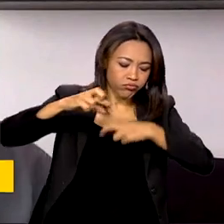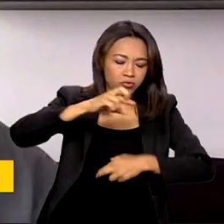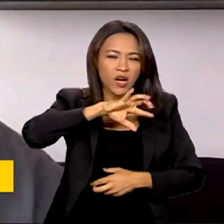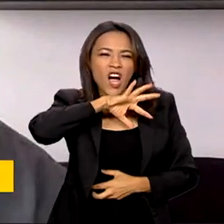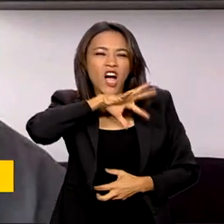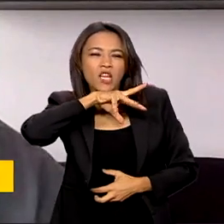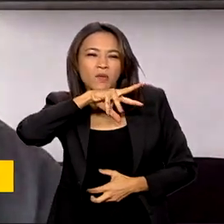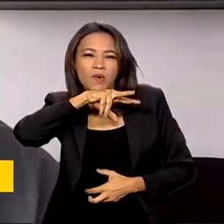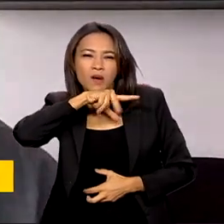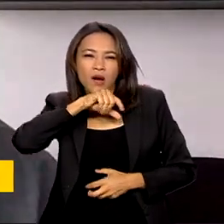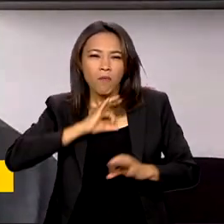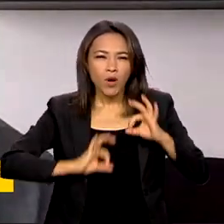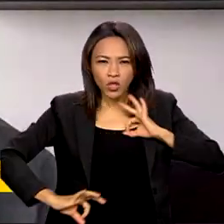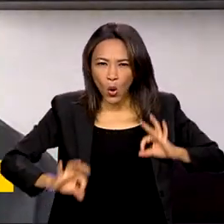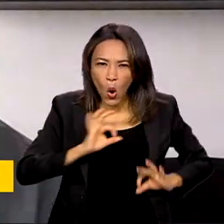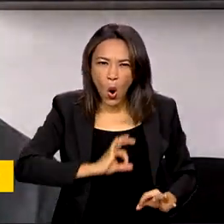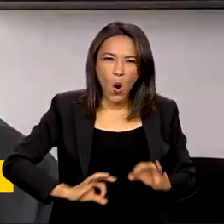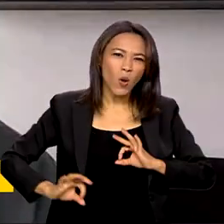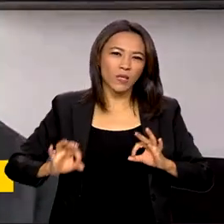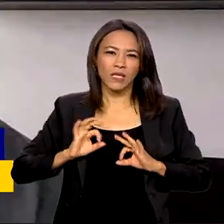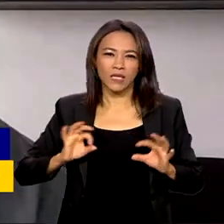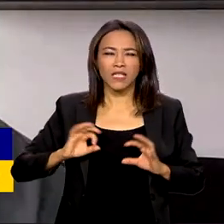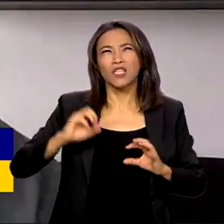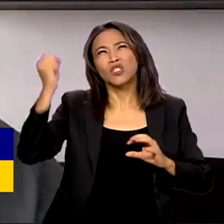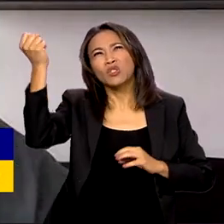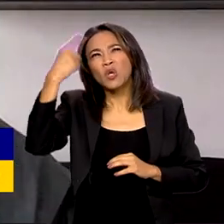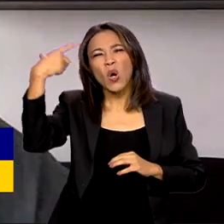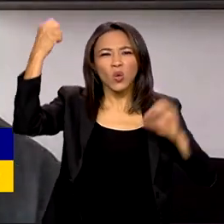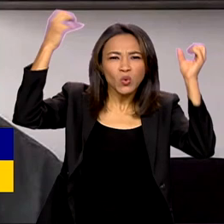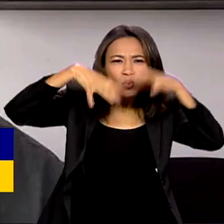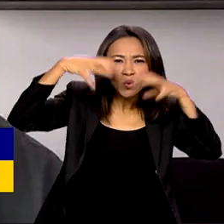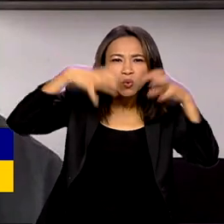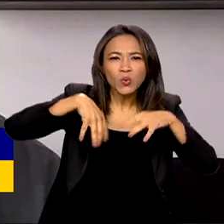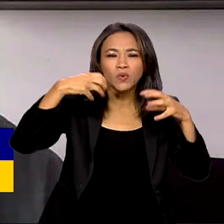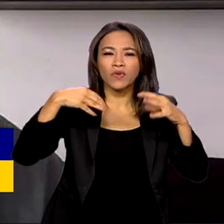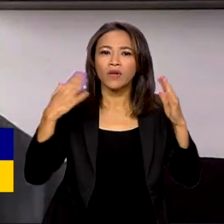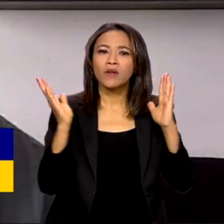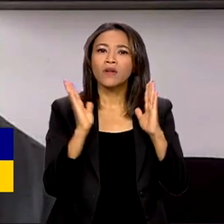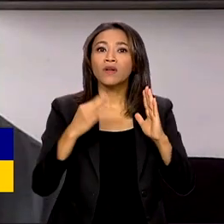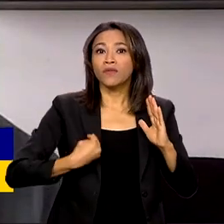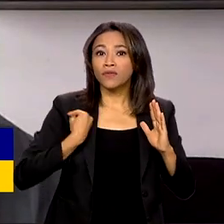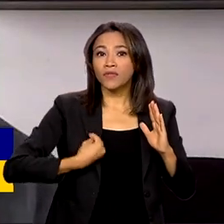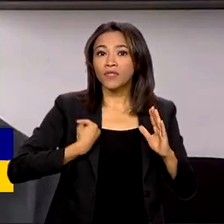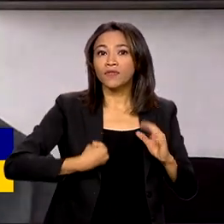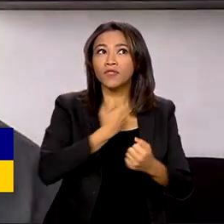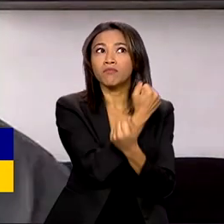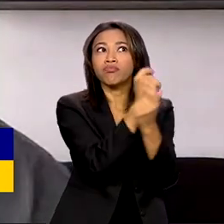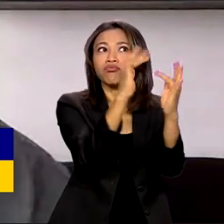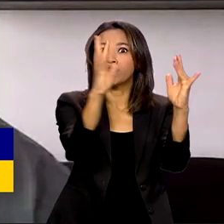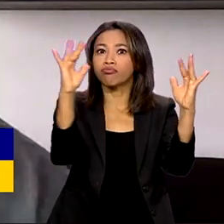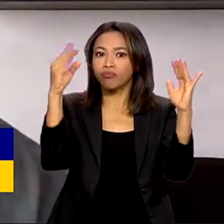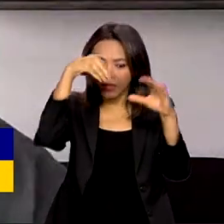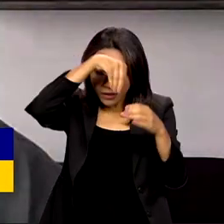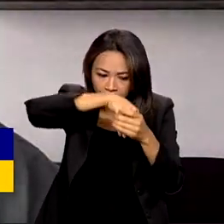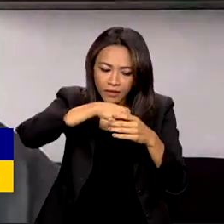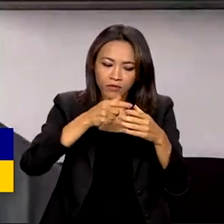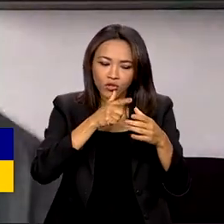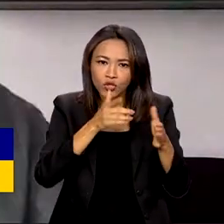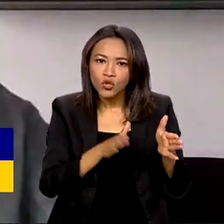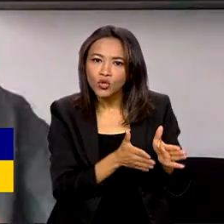selvagem que está no meio do sol, da chuva, vivendo até dentro dos rios e lagos,